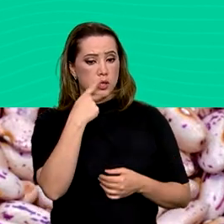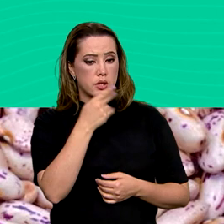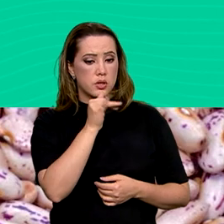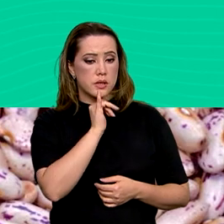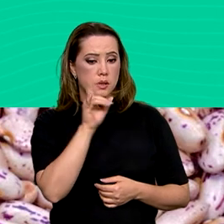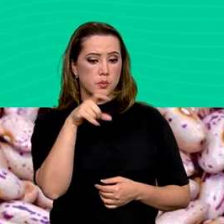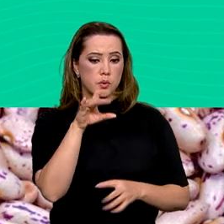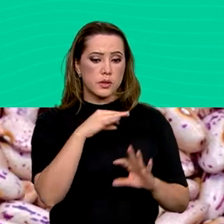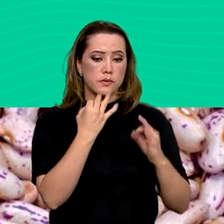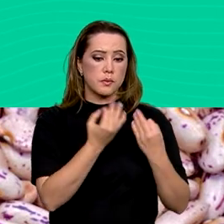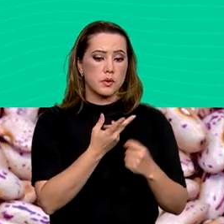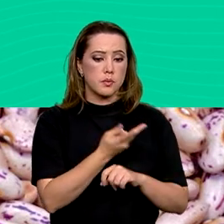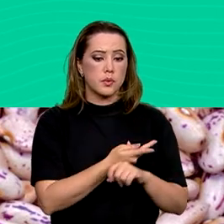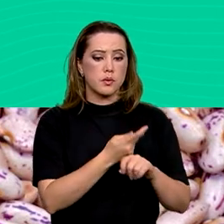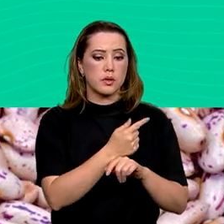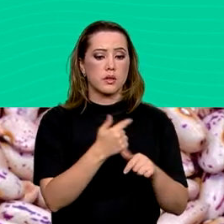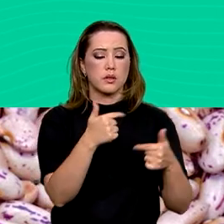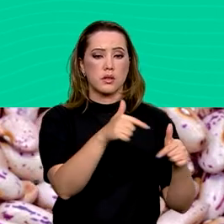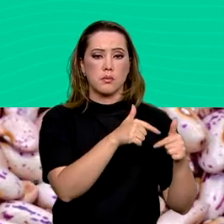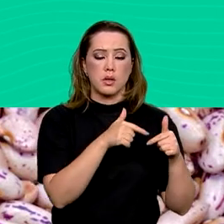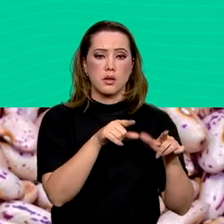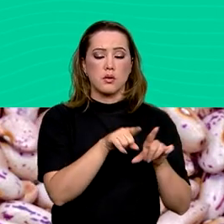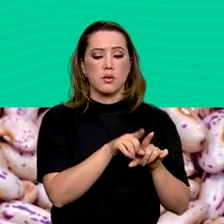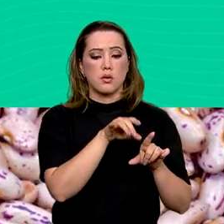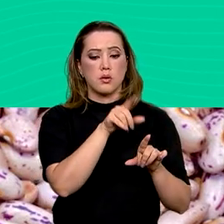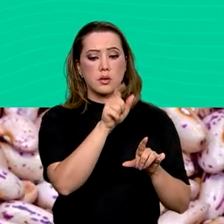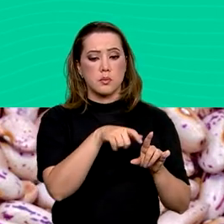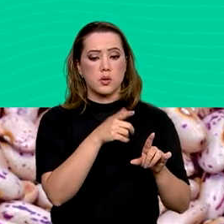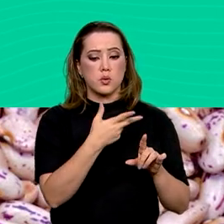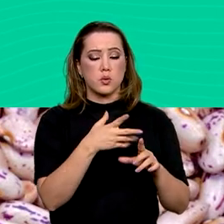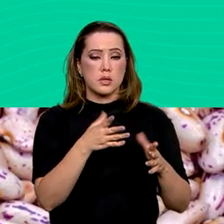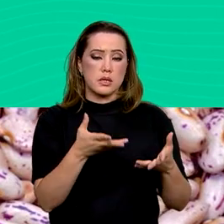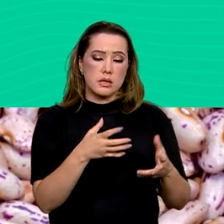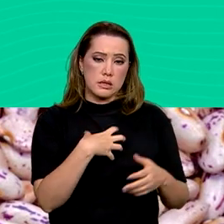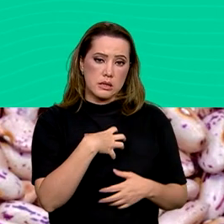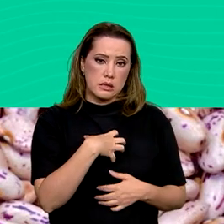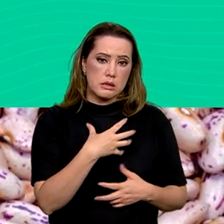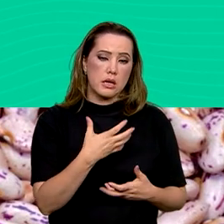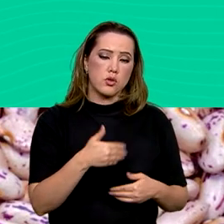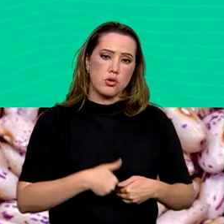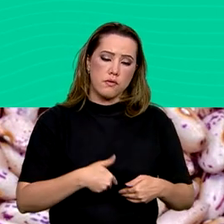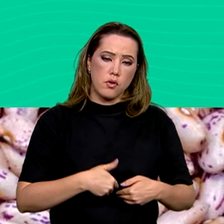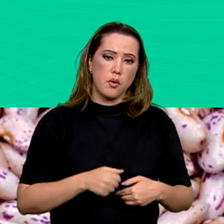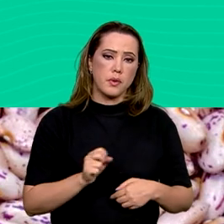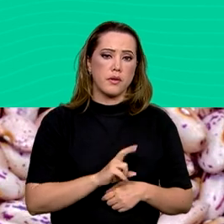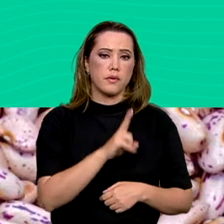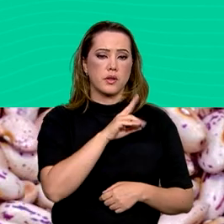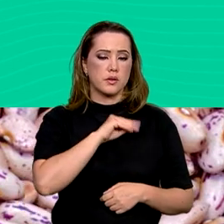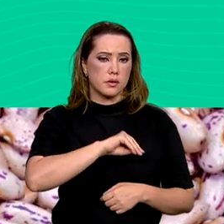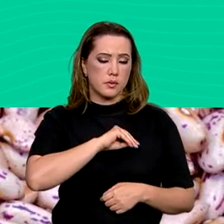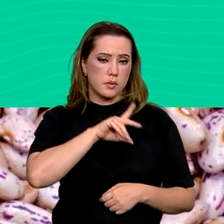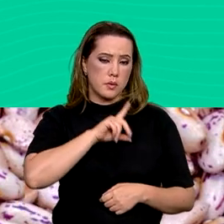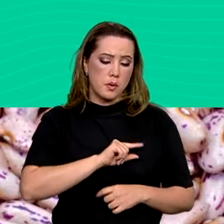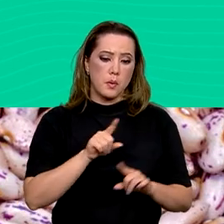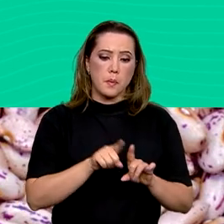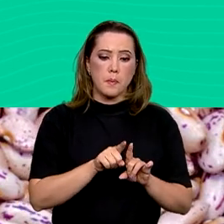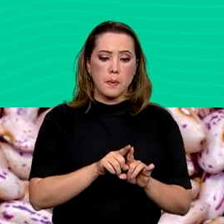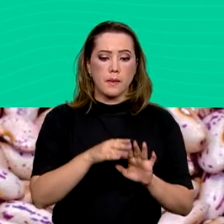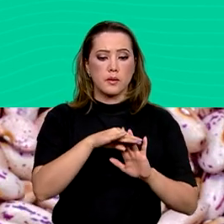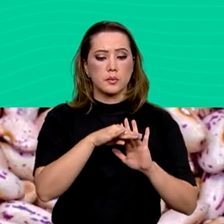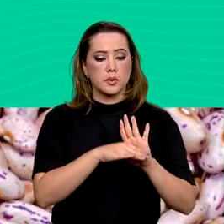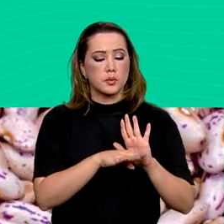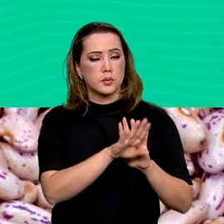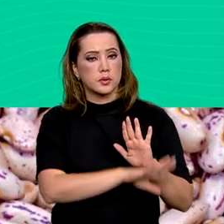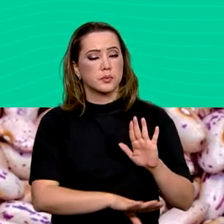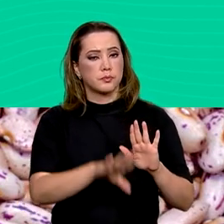Bolsa Família, a busca ativa pelas famílias em situação de fome e a valorização do salário mínimo, além do Programa Nacional